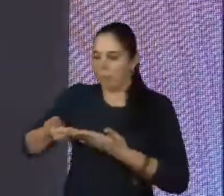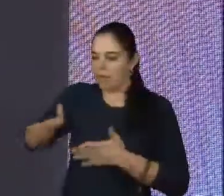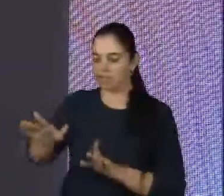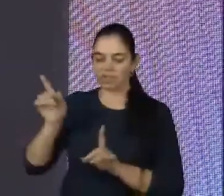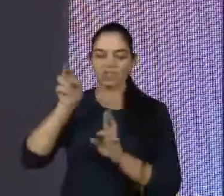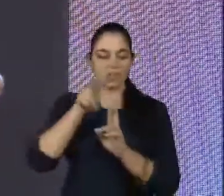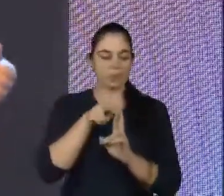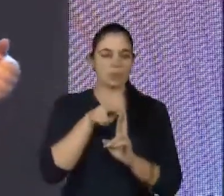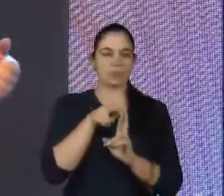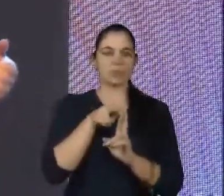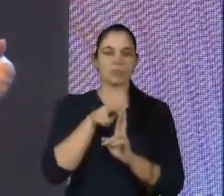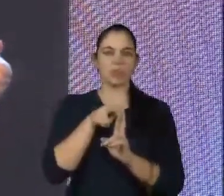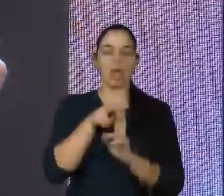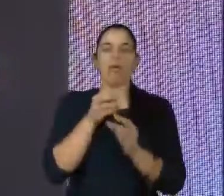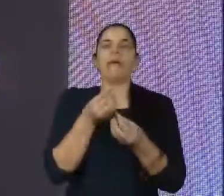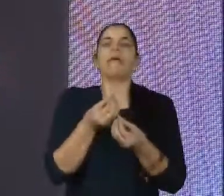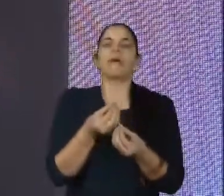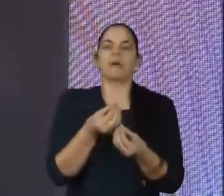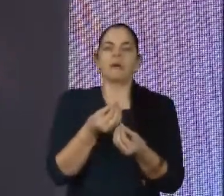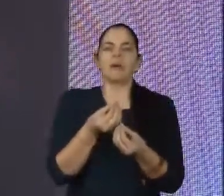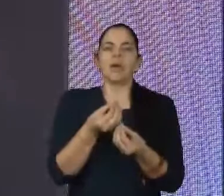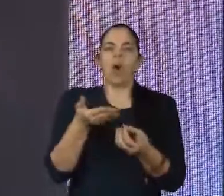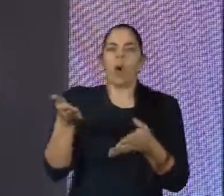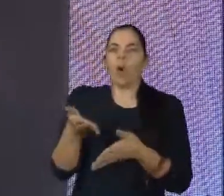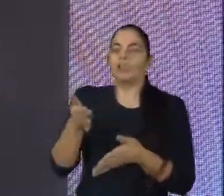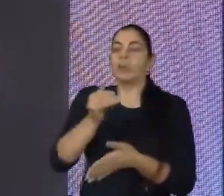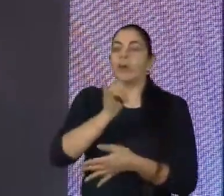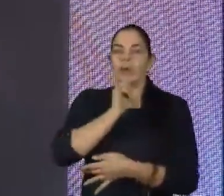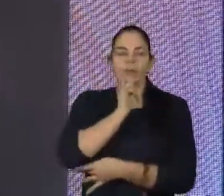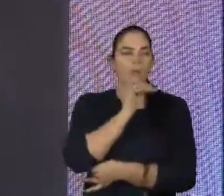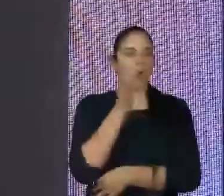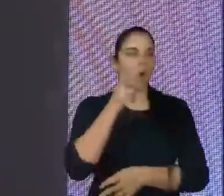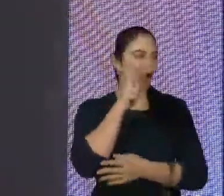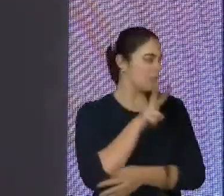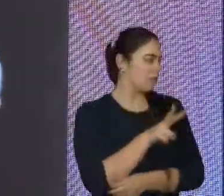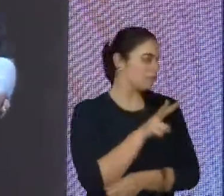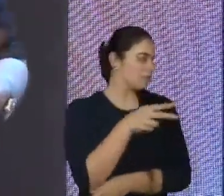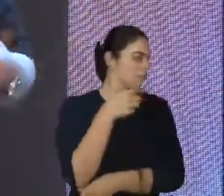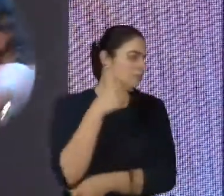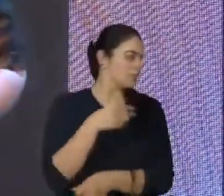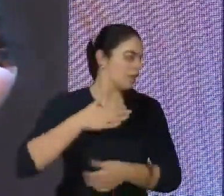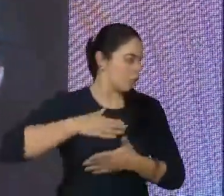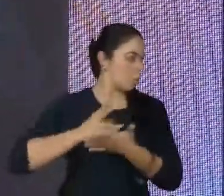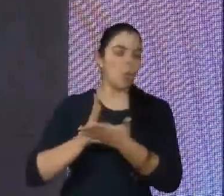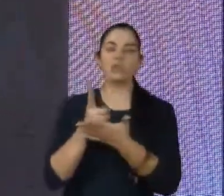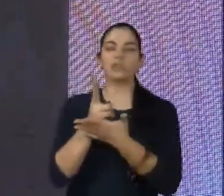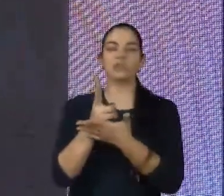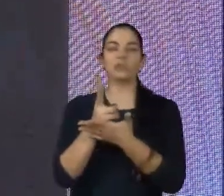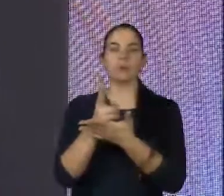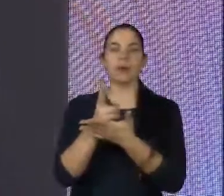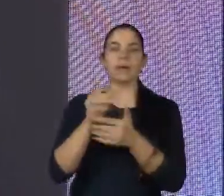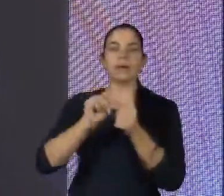representatividade. E, hoje em dia, olhando, eu vejo que eu continuei sendo